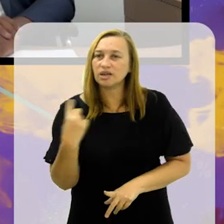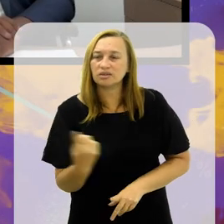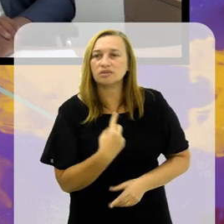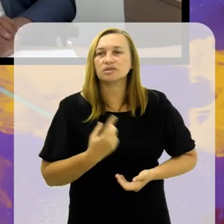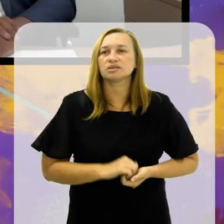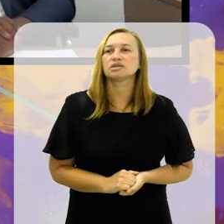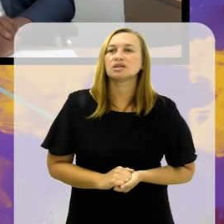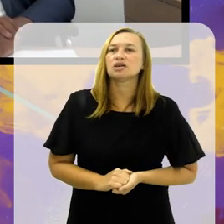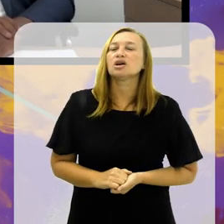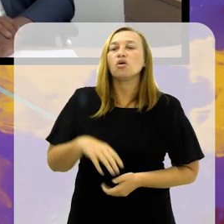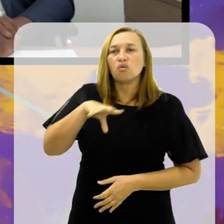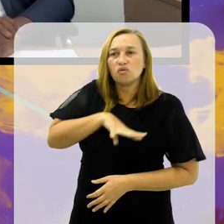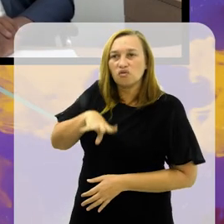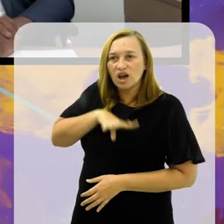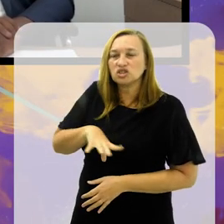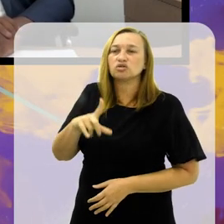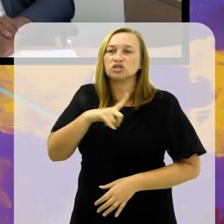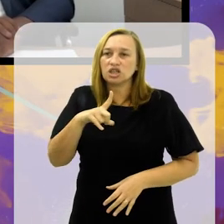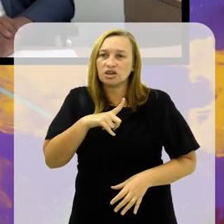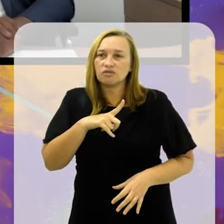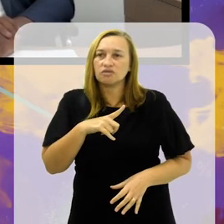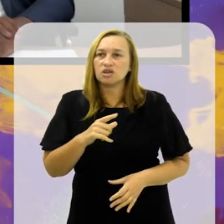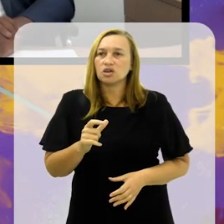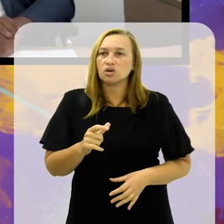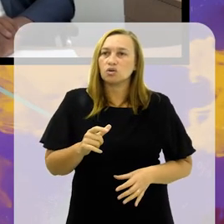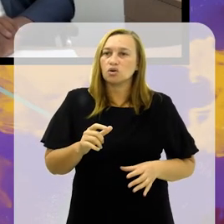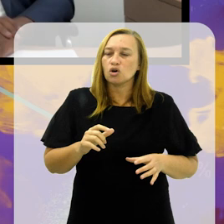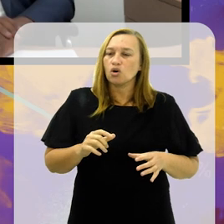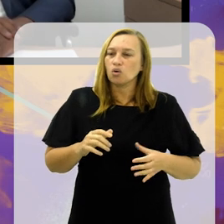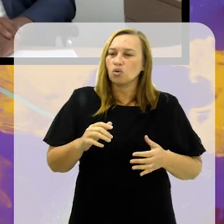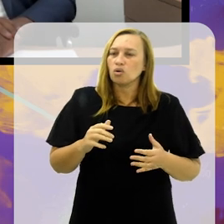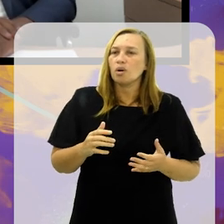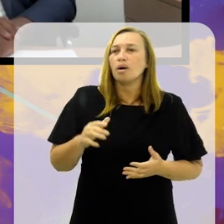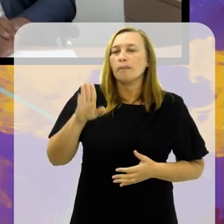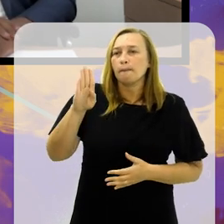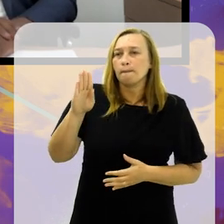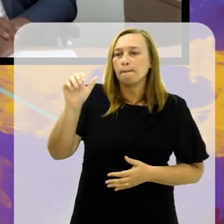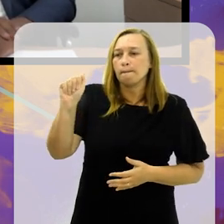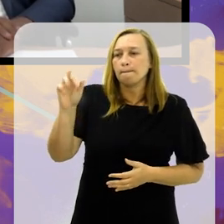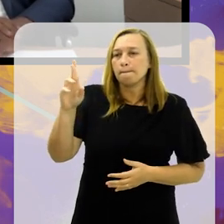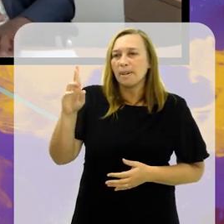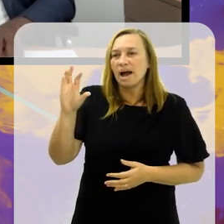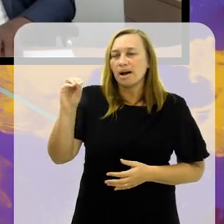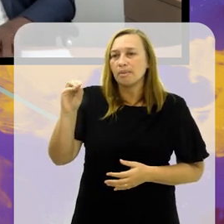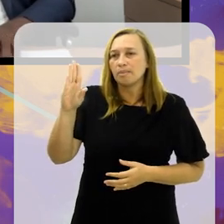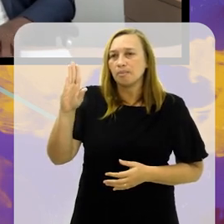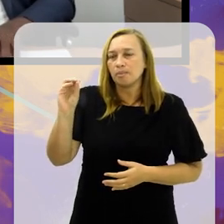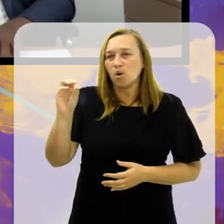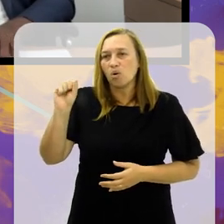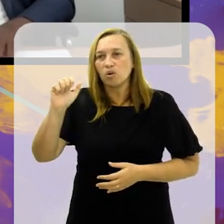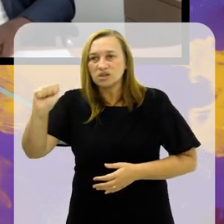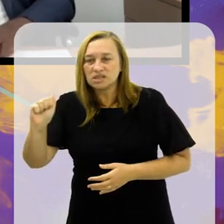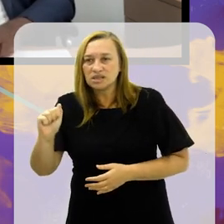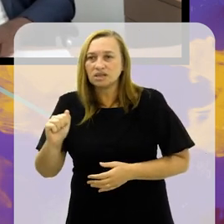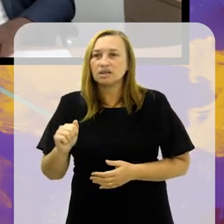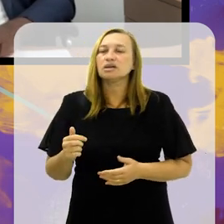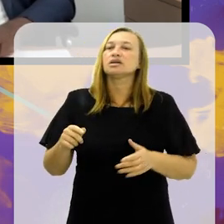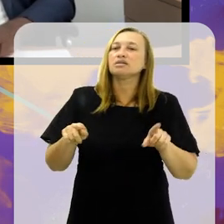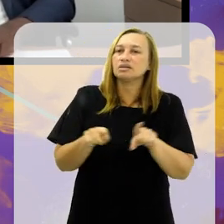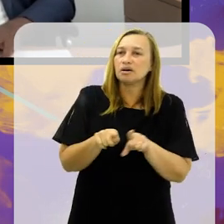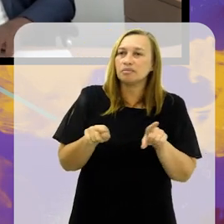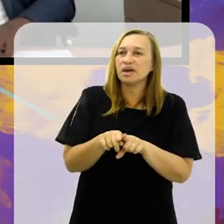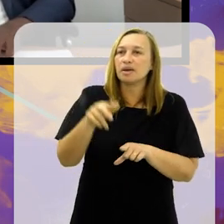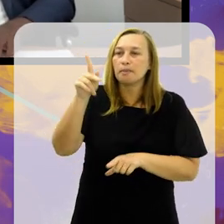olha, o Vasco, né, que teve o Barbosa, goleiro, o Vasco que teve Fumanchu, que teve o Ilcinho, enfim, que teve